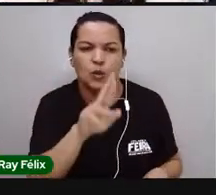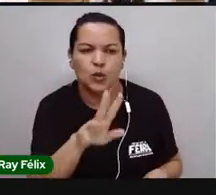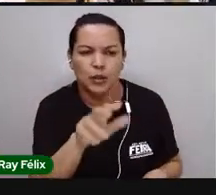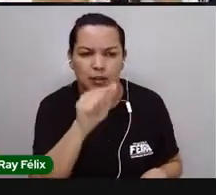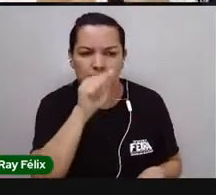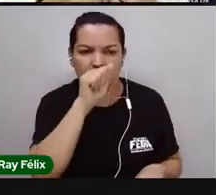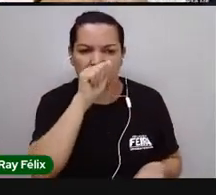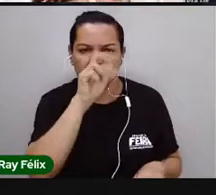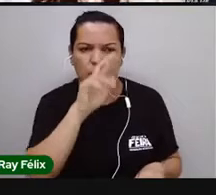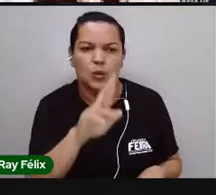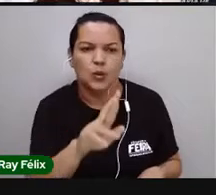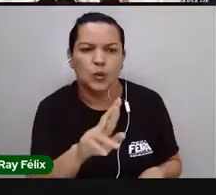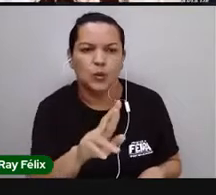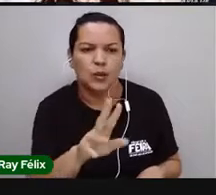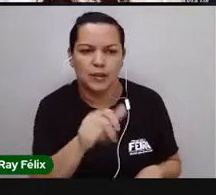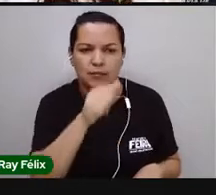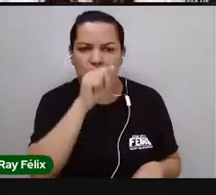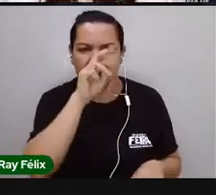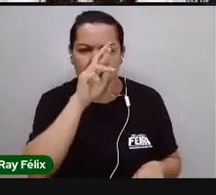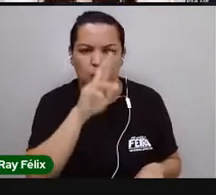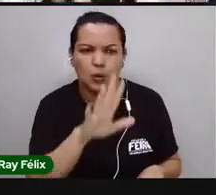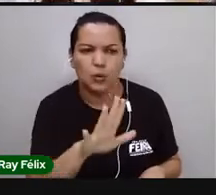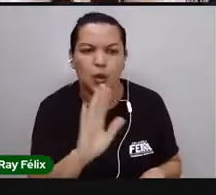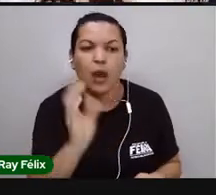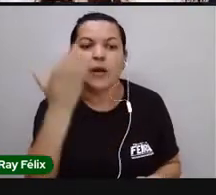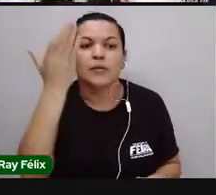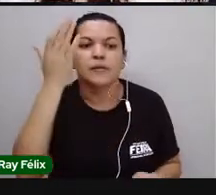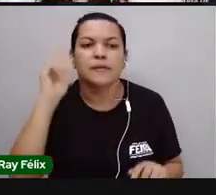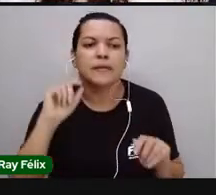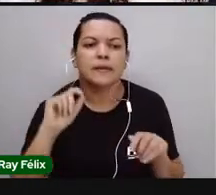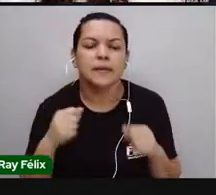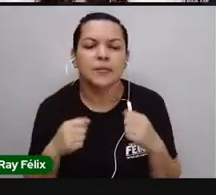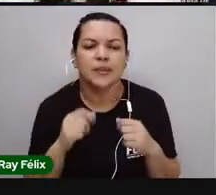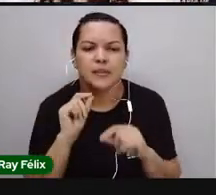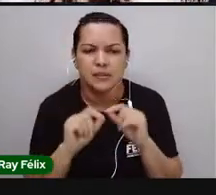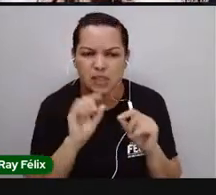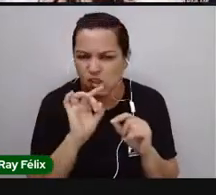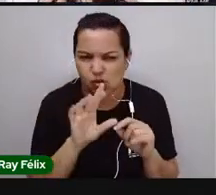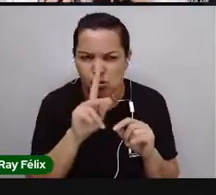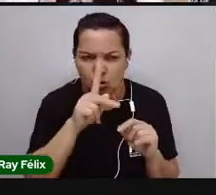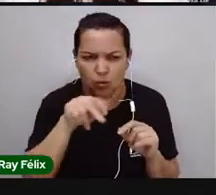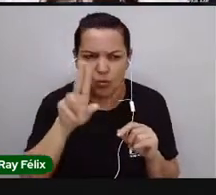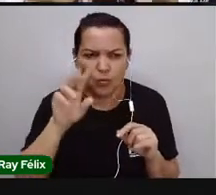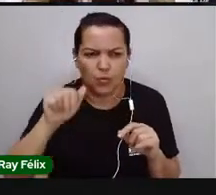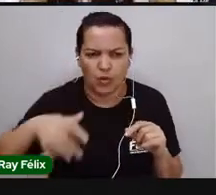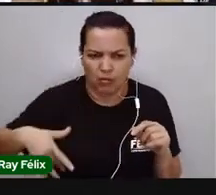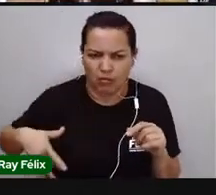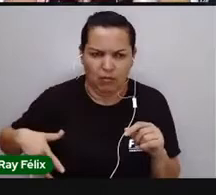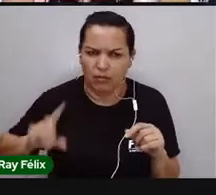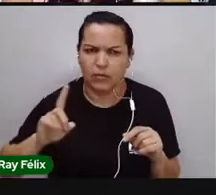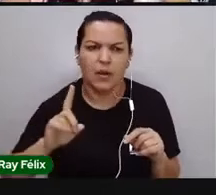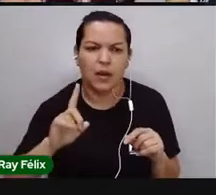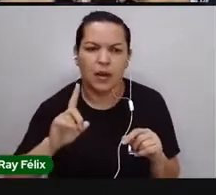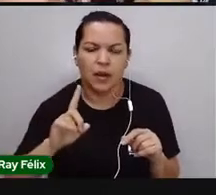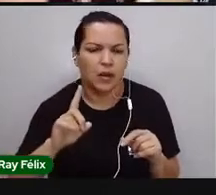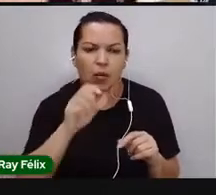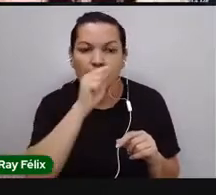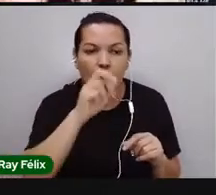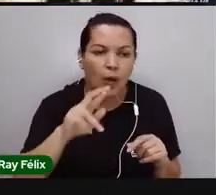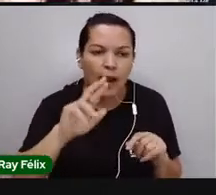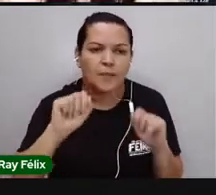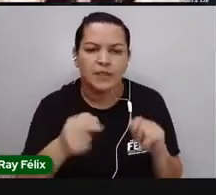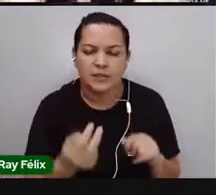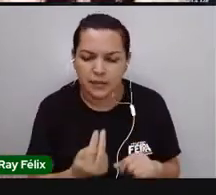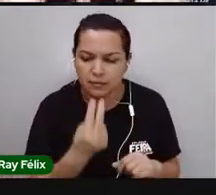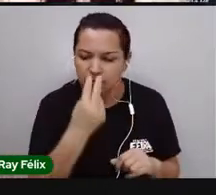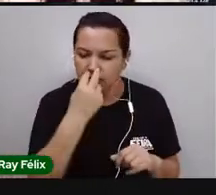para essa função respiração acontecer, a gente só precisa do pulmão? Não, porque o ar tem que caminhar até